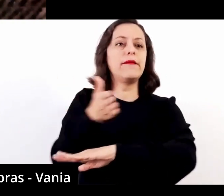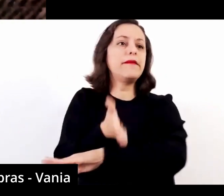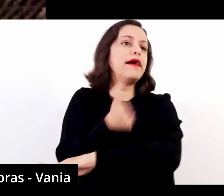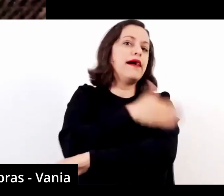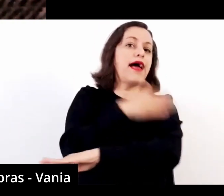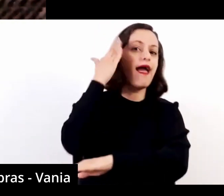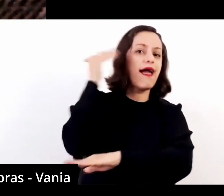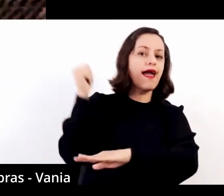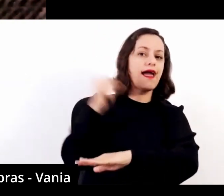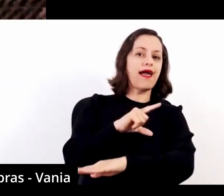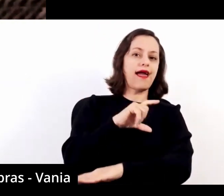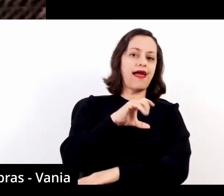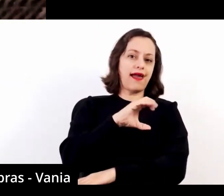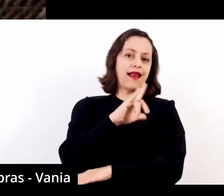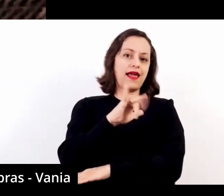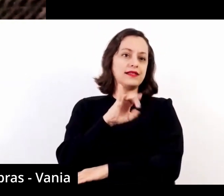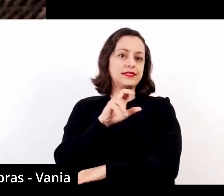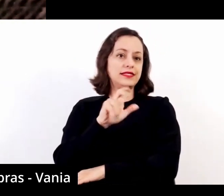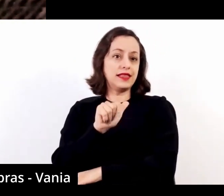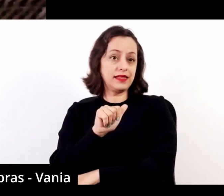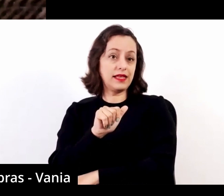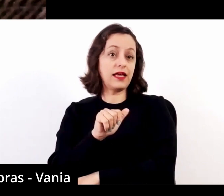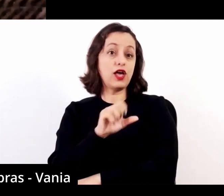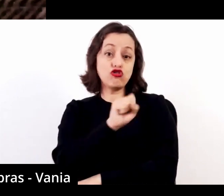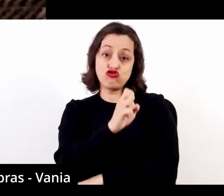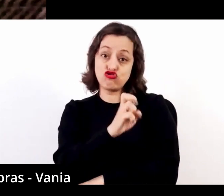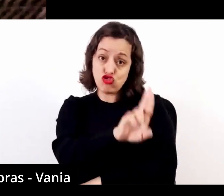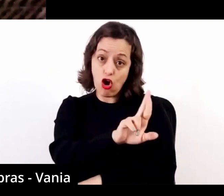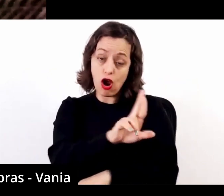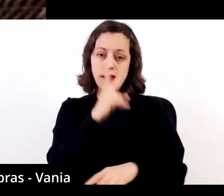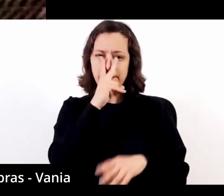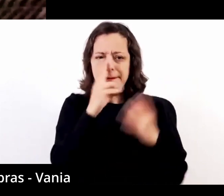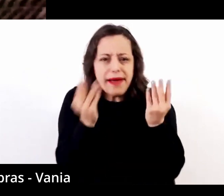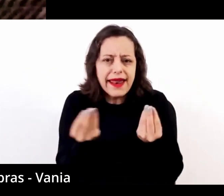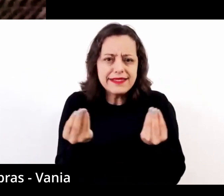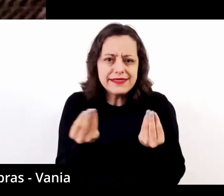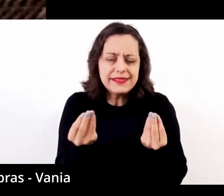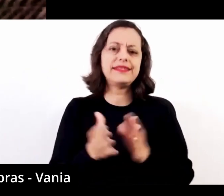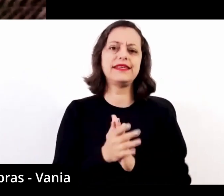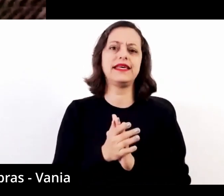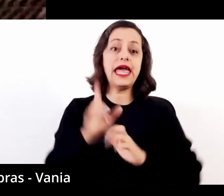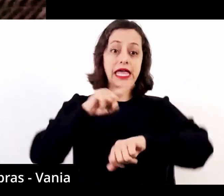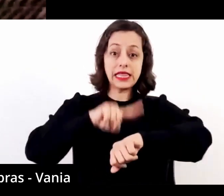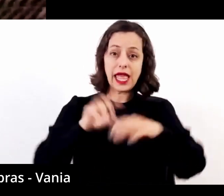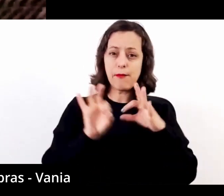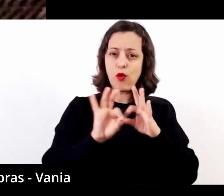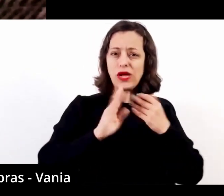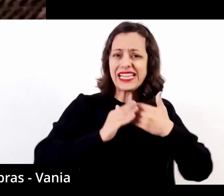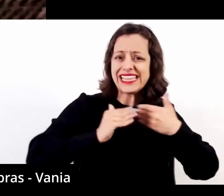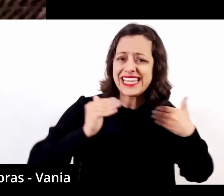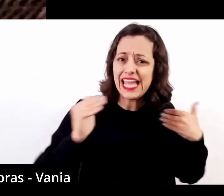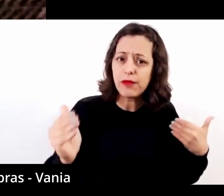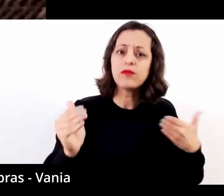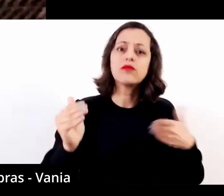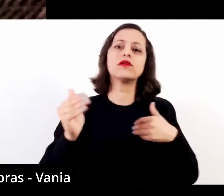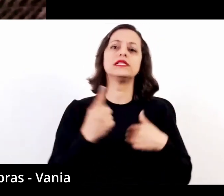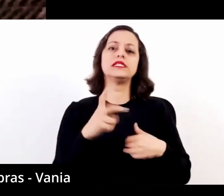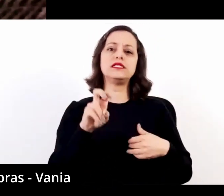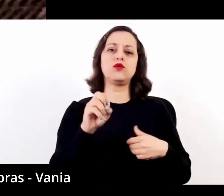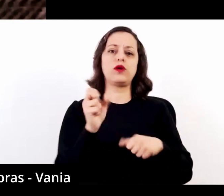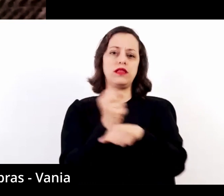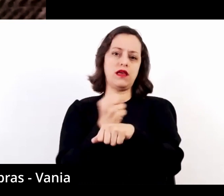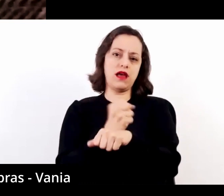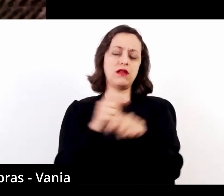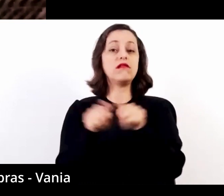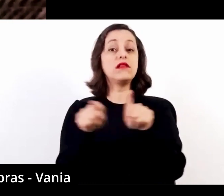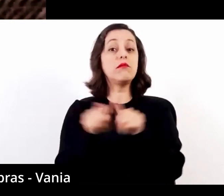clássica na obra do Sor, quanto temporalmente, porque elas estão separadas, então, por 150